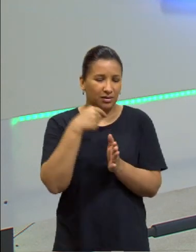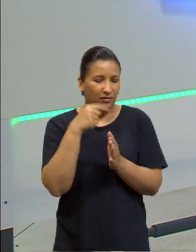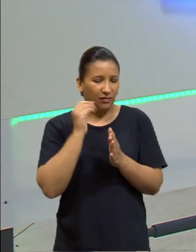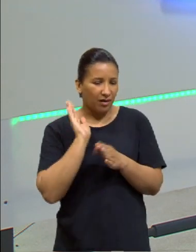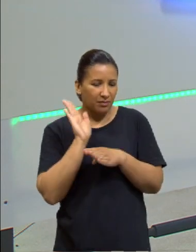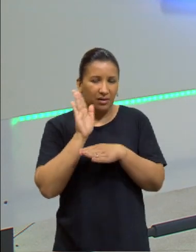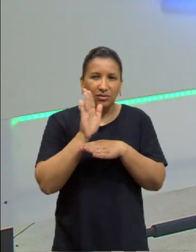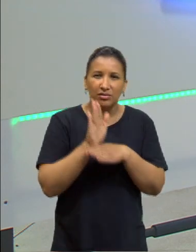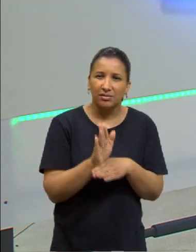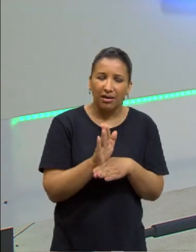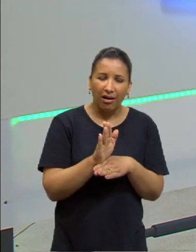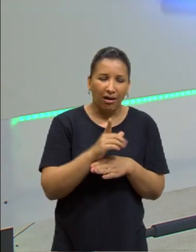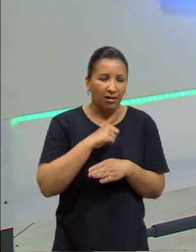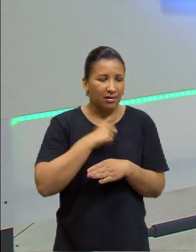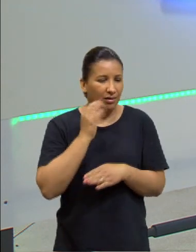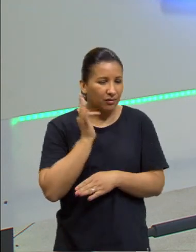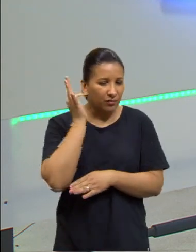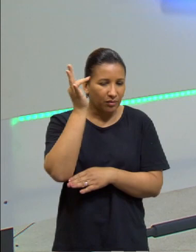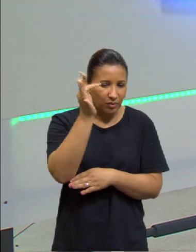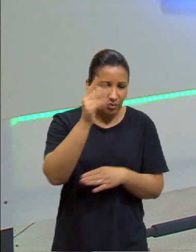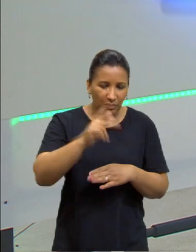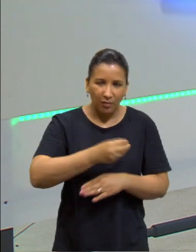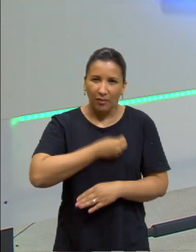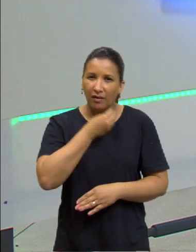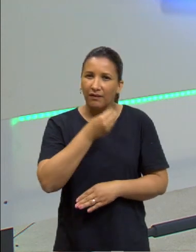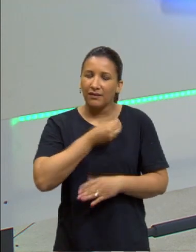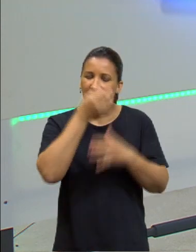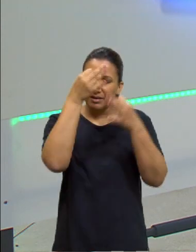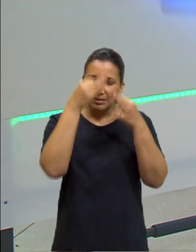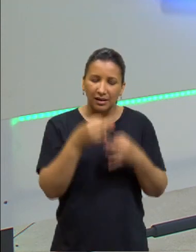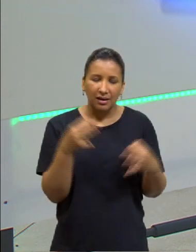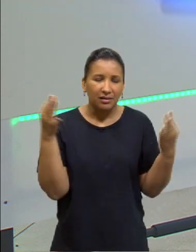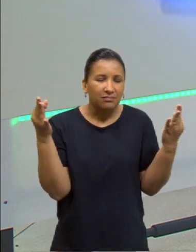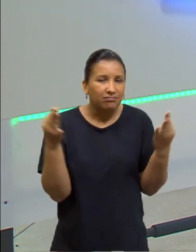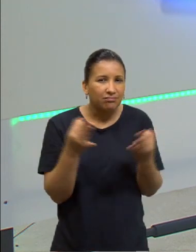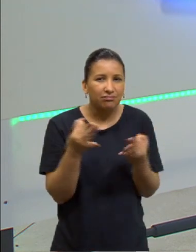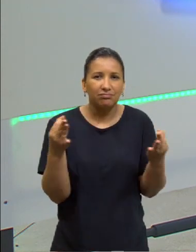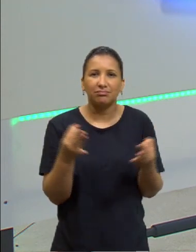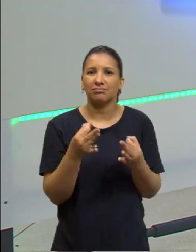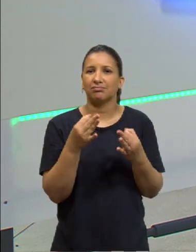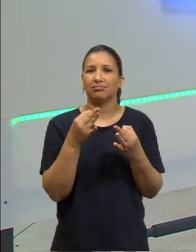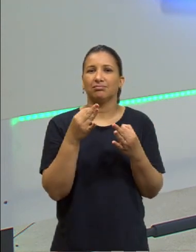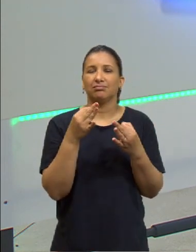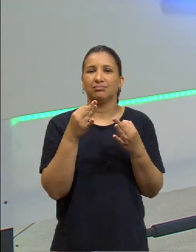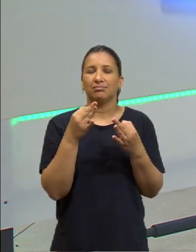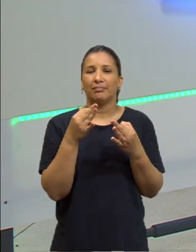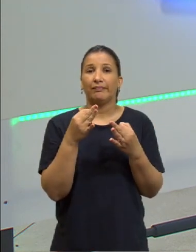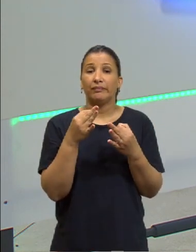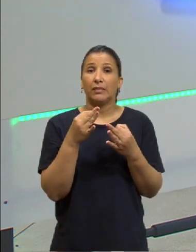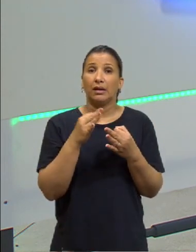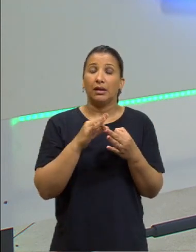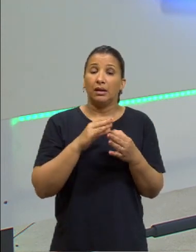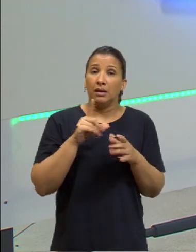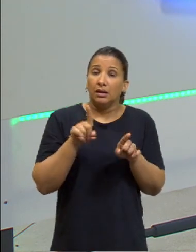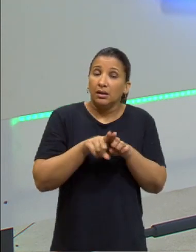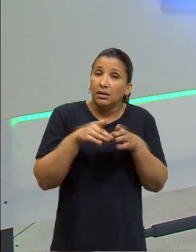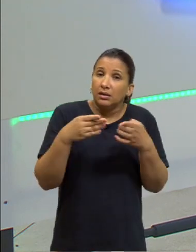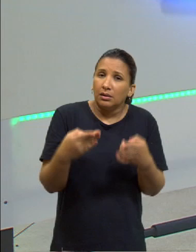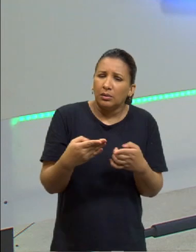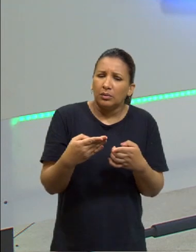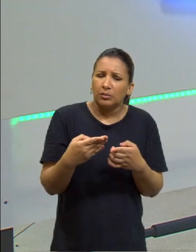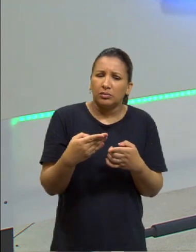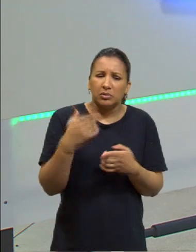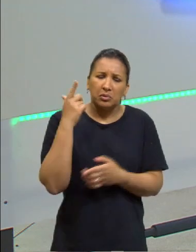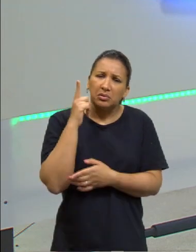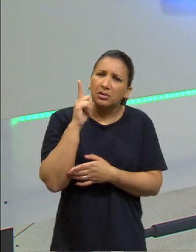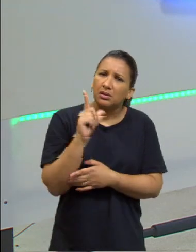a ter uma vida mais digna, justa, correta. E ter uma vida mais digna, justa